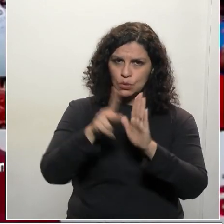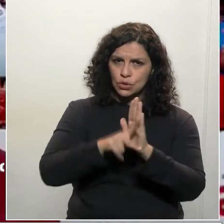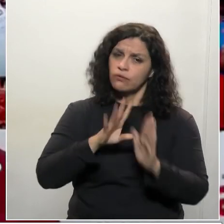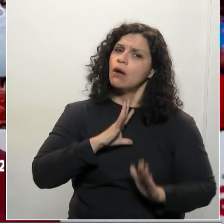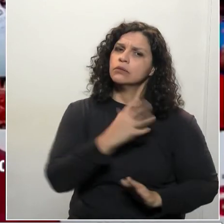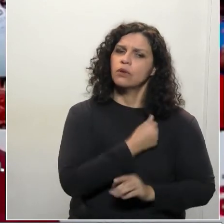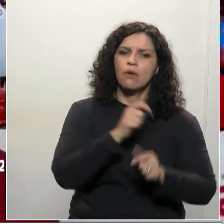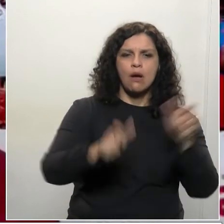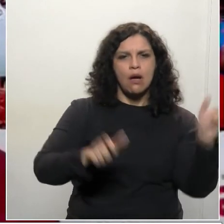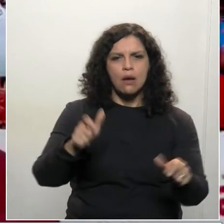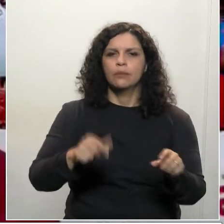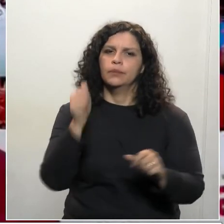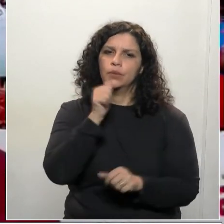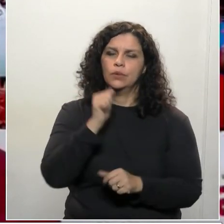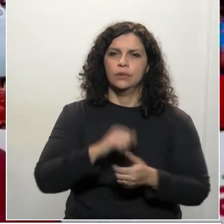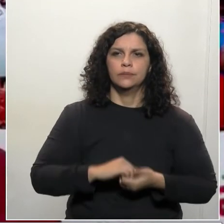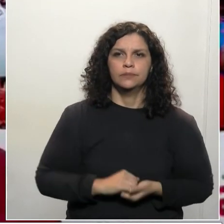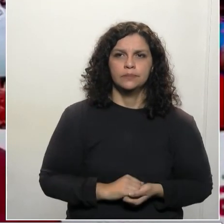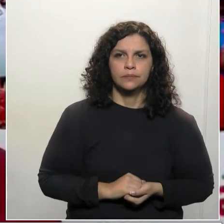vai salvar a vida de muitas mulheres.